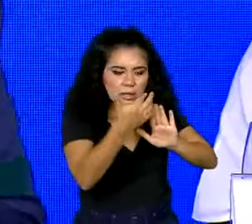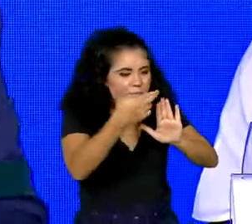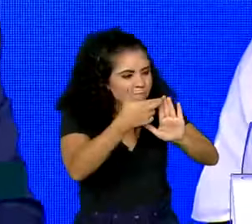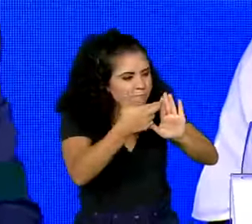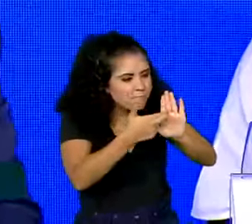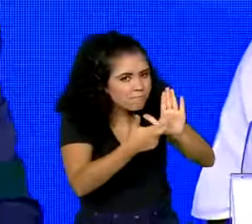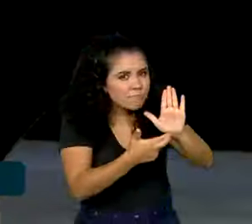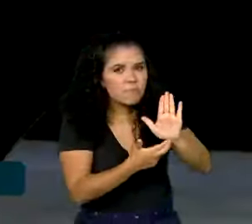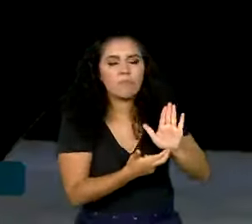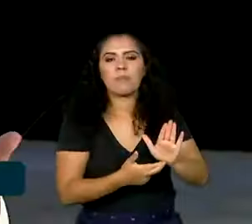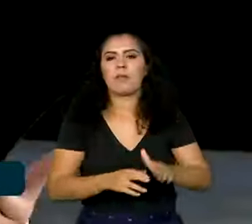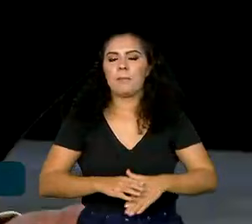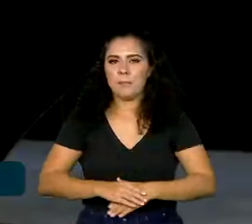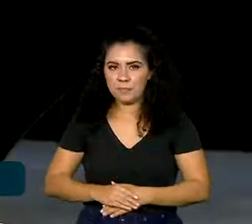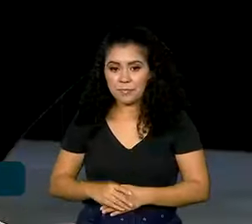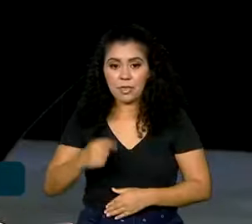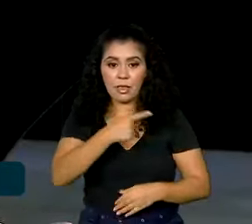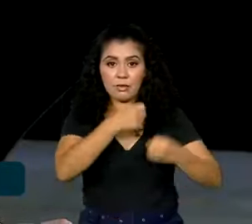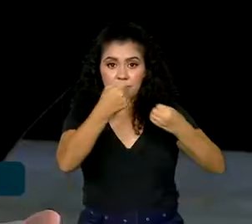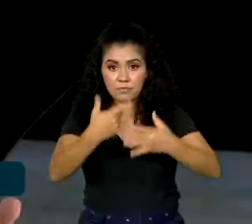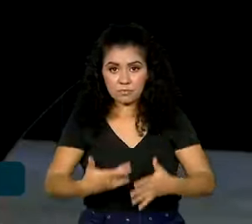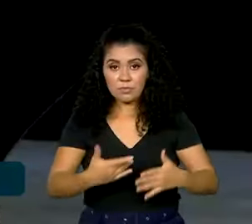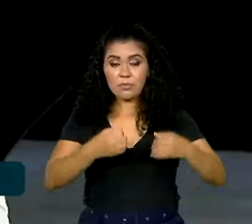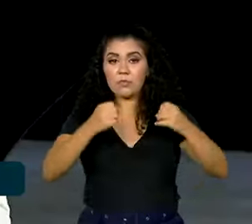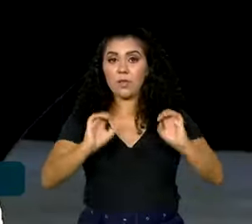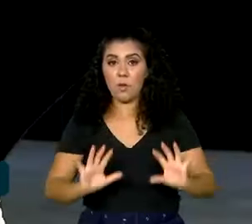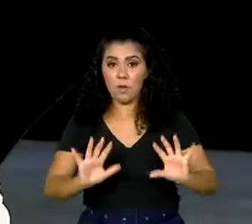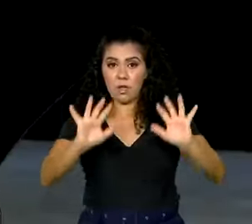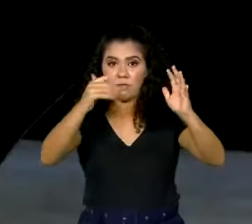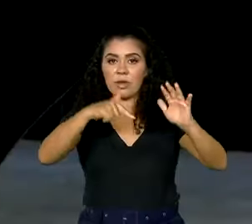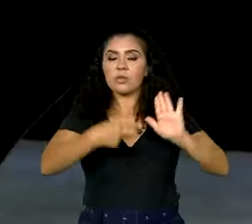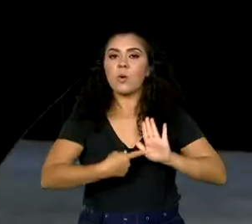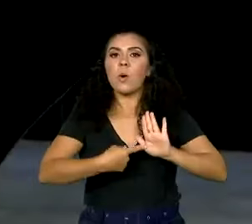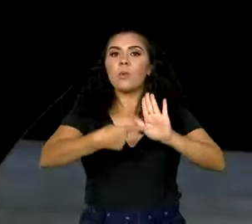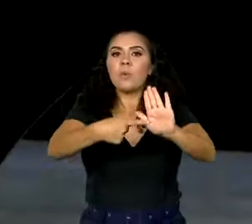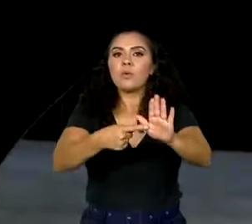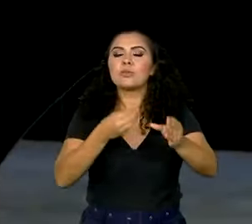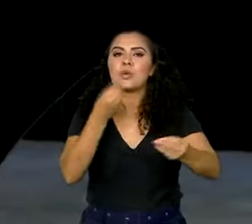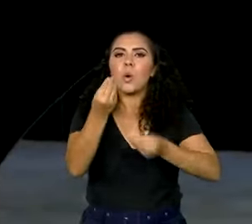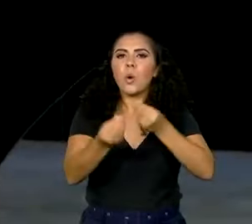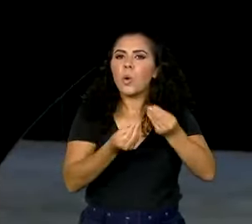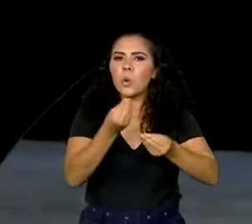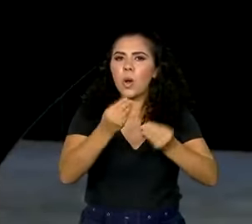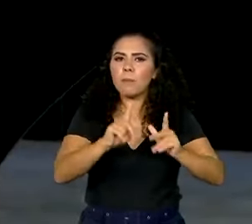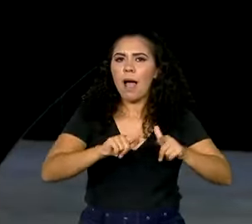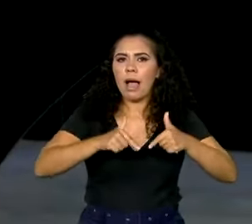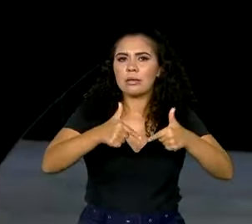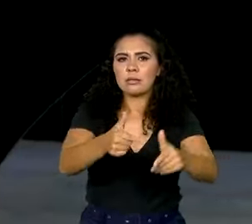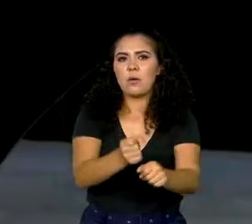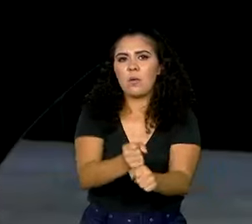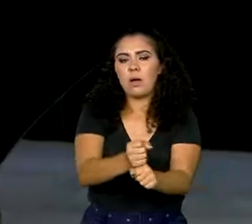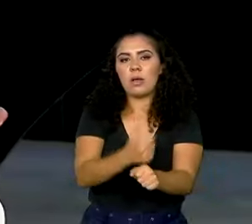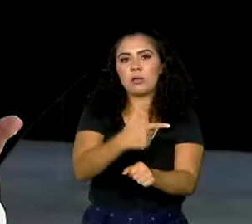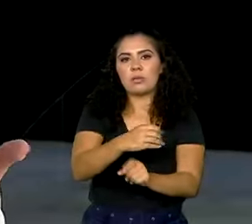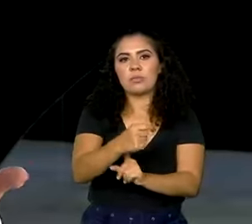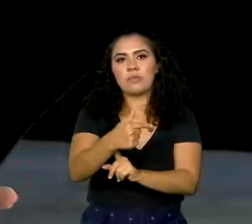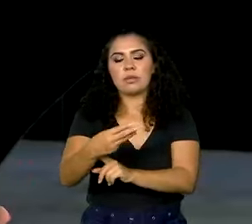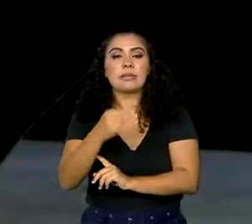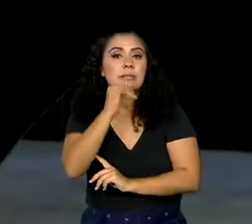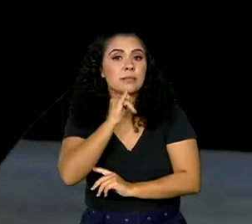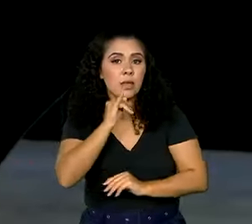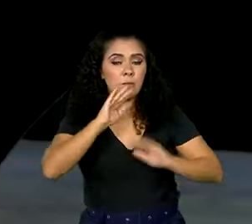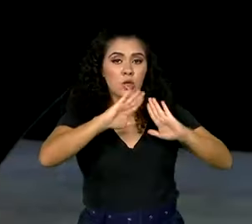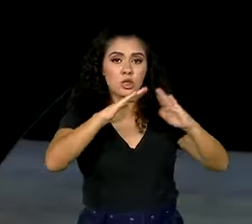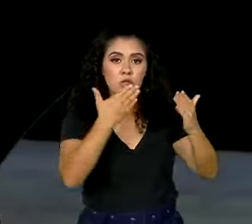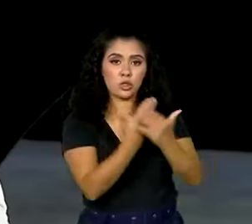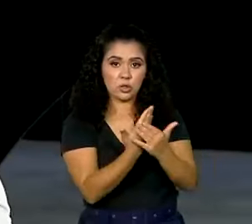dos órgãos de controle. Durante o evento, foi apresentado um balanço das ações em 2023, como o programa Escola em